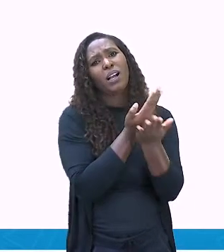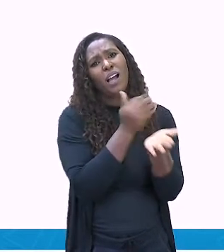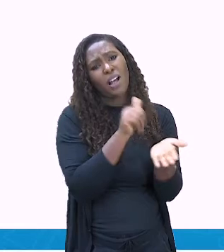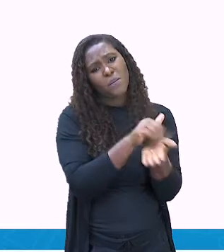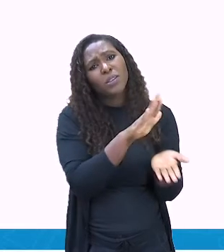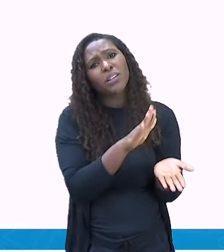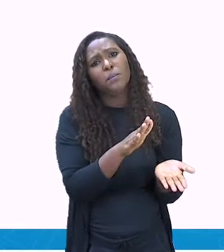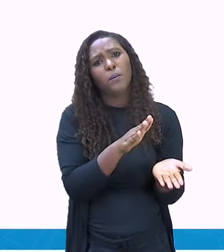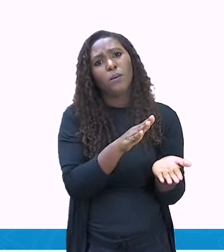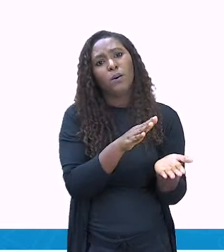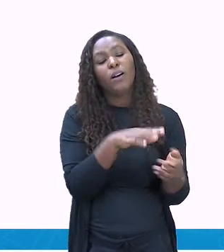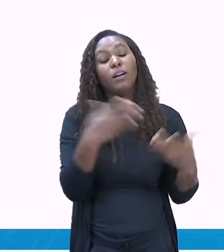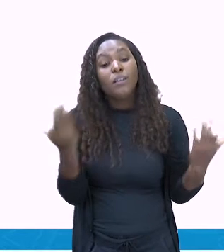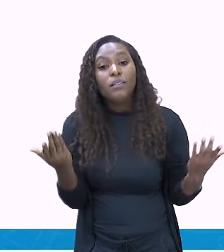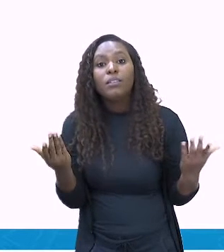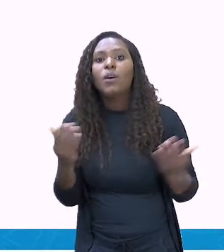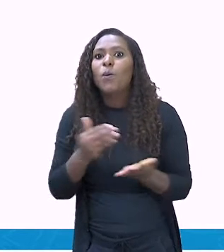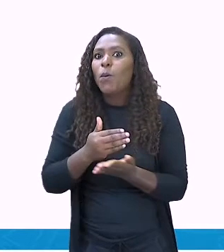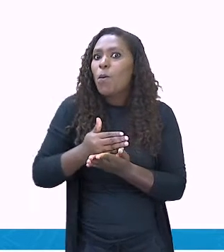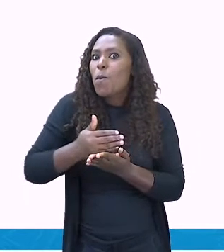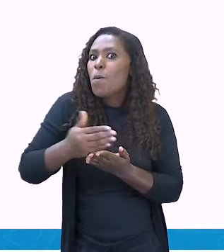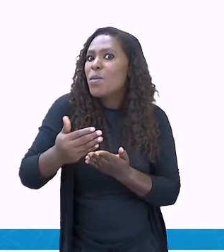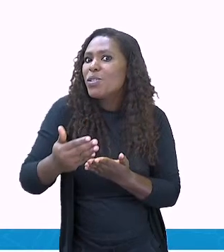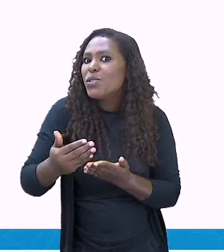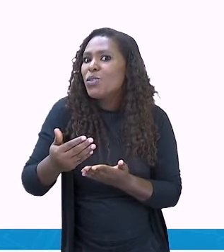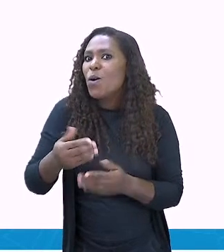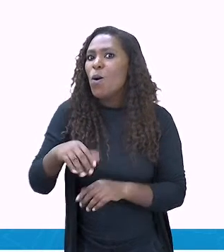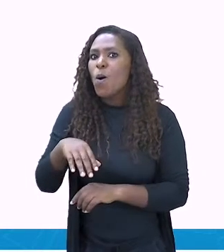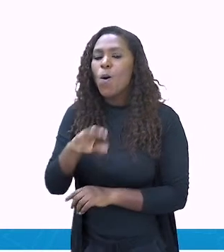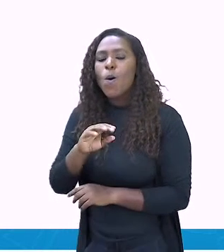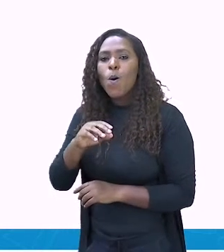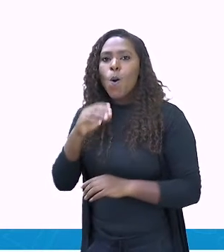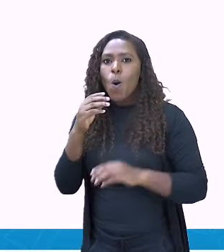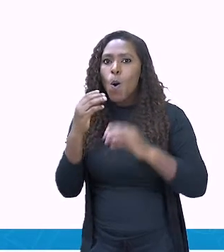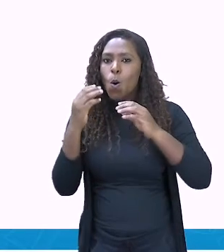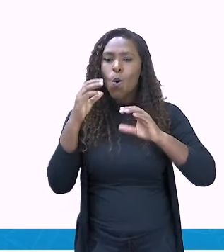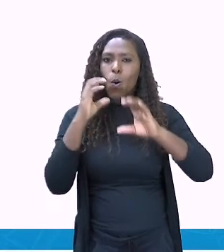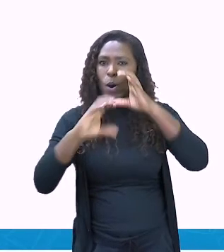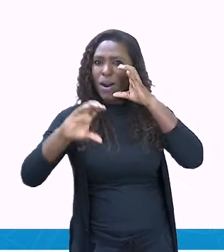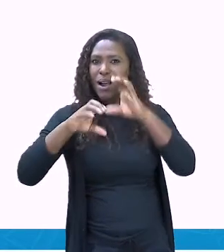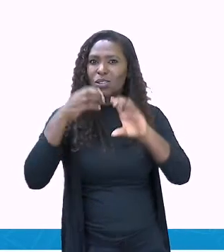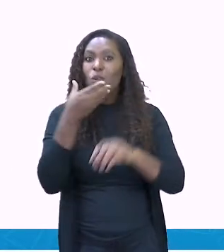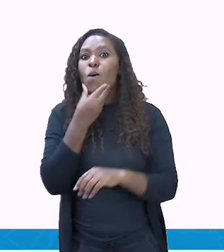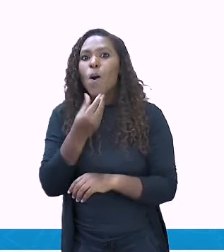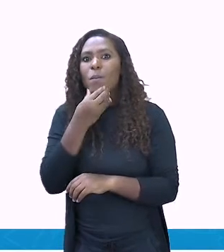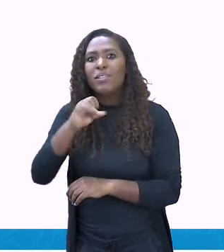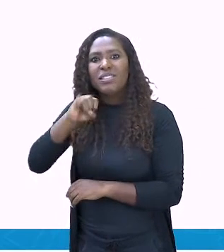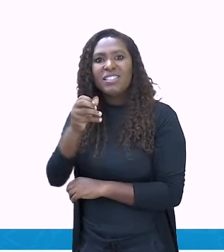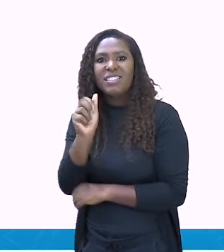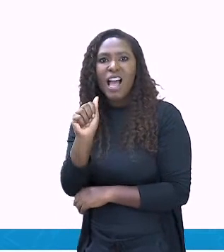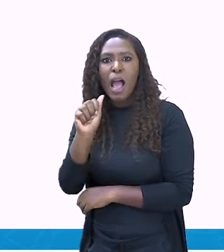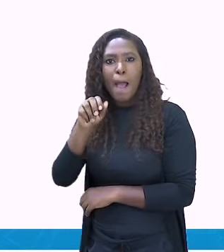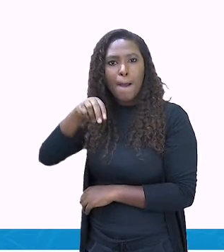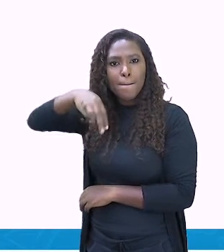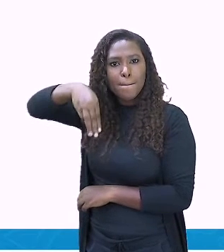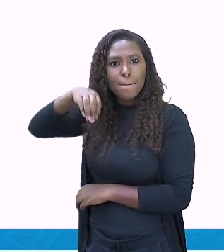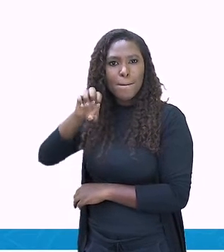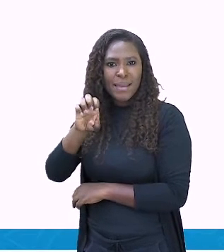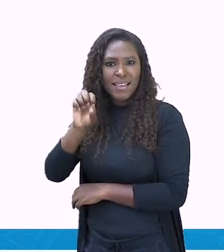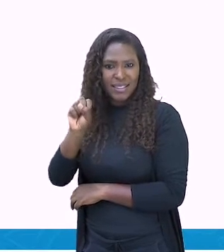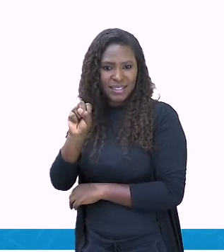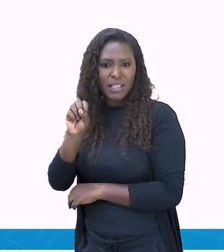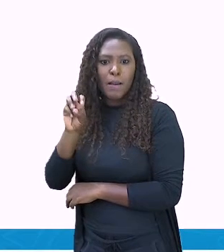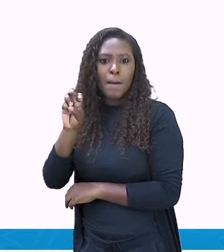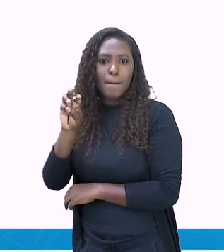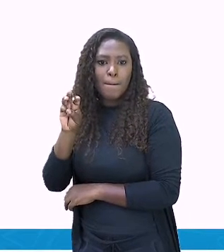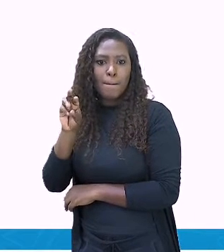o cantor James Brown lançou essa dança através do funk, diferente do funk carioca.